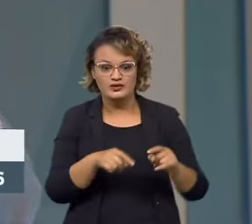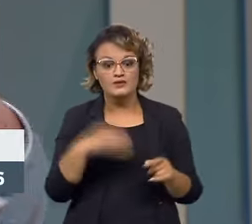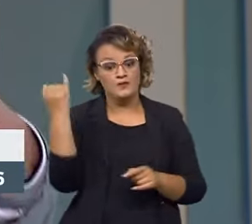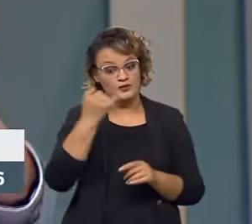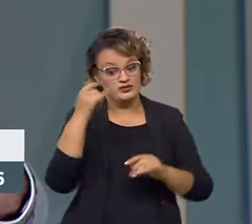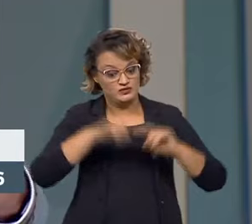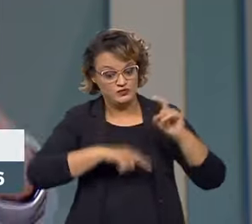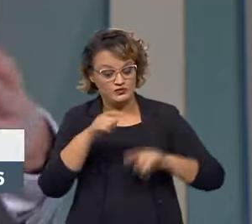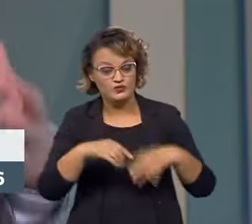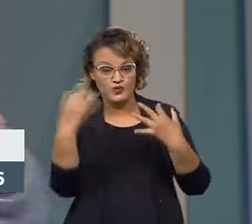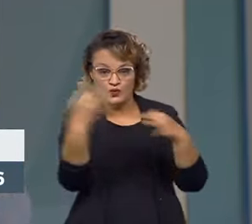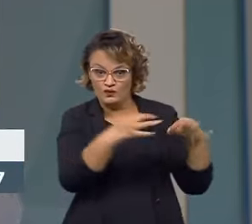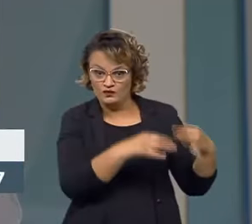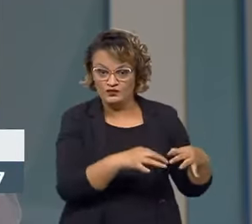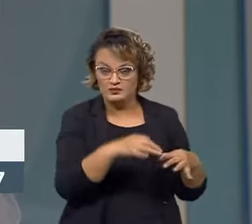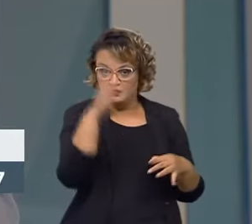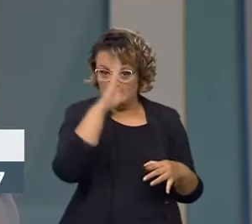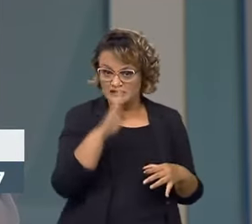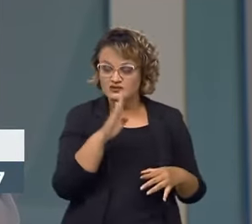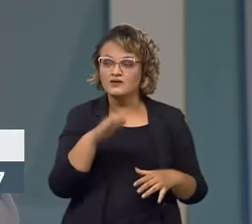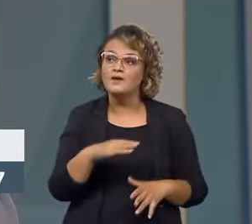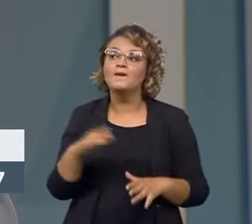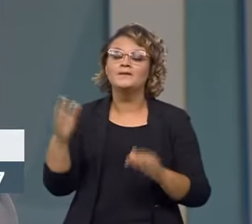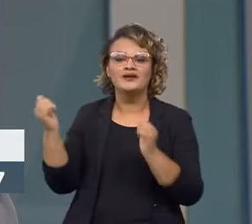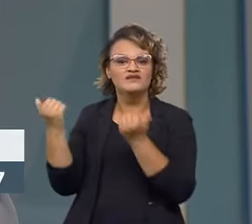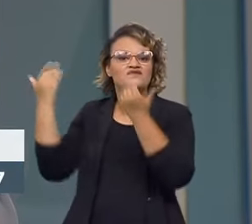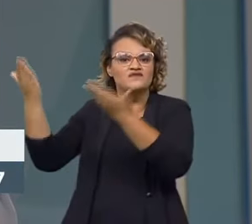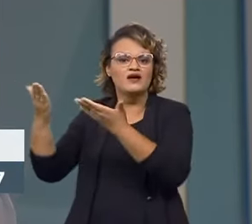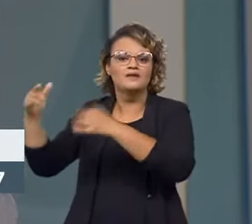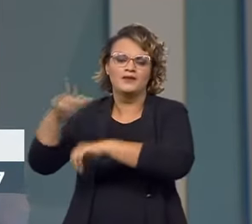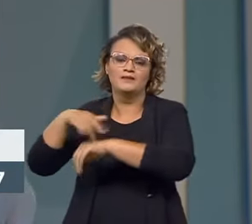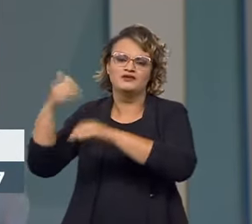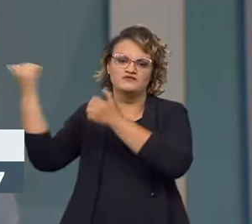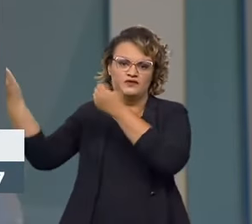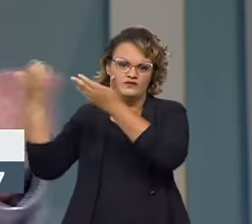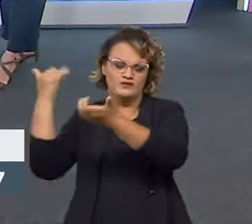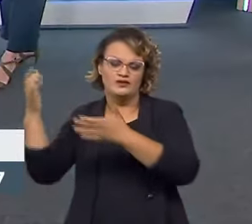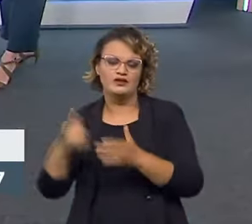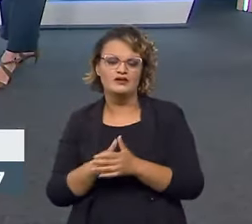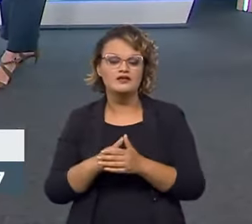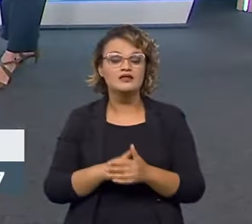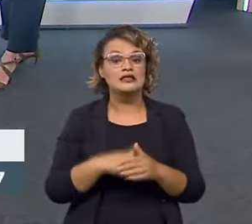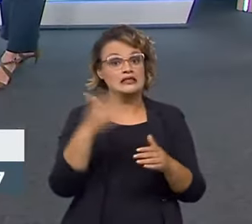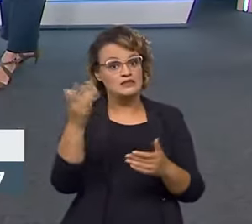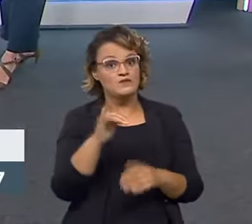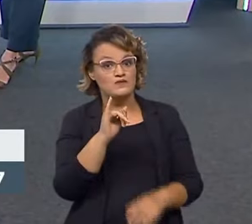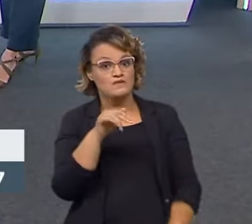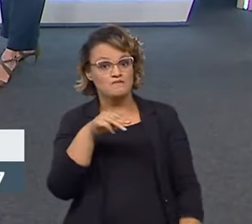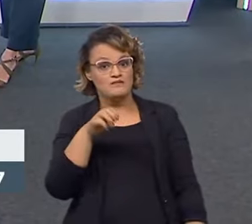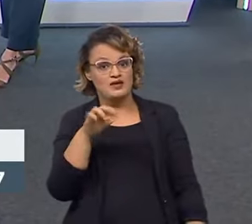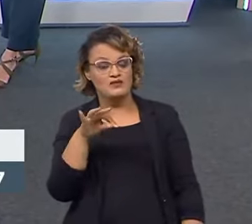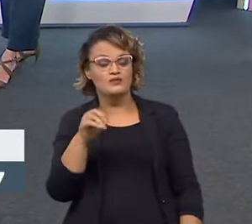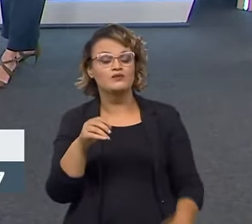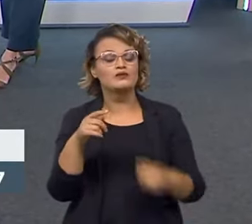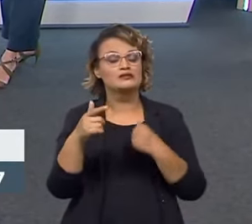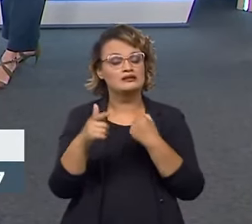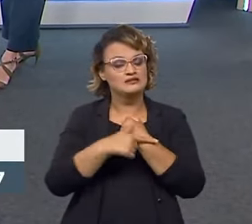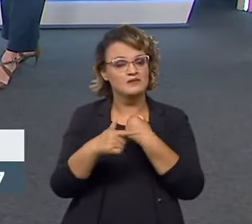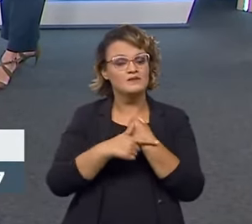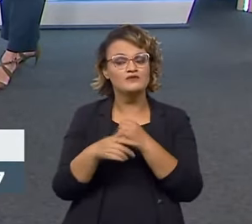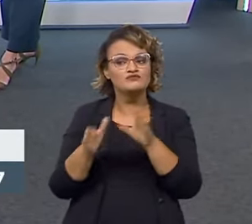produtos saiam certificados do Brasil para poder acessar esses mecanismos. E o Inmetro, ele faz esse papel até de orientar as empresas.